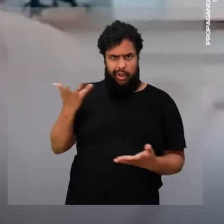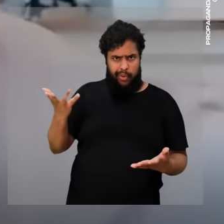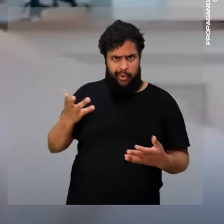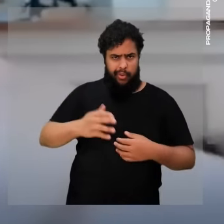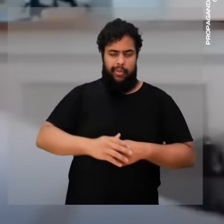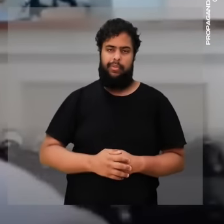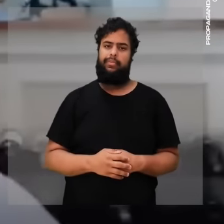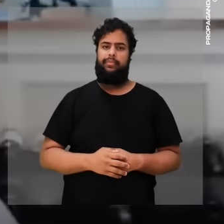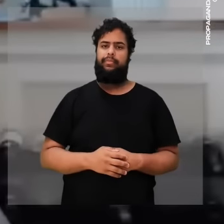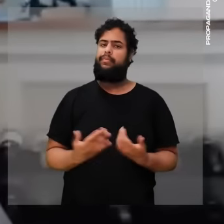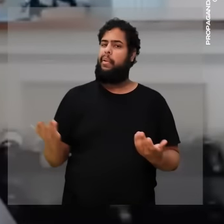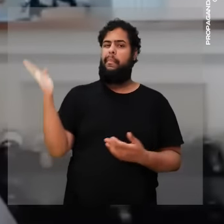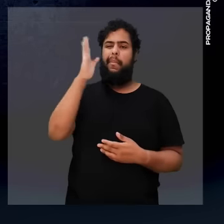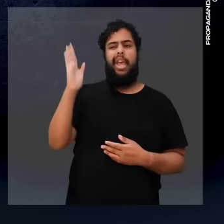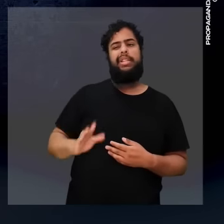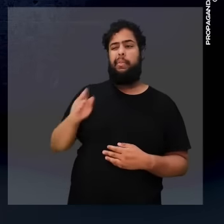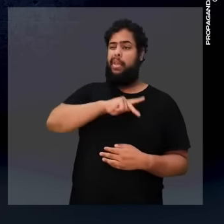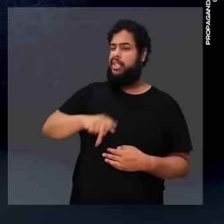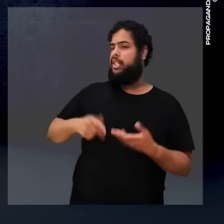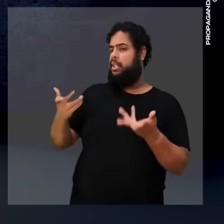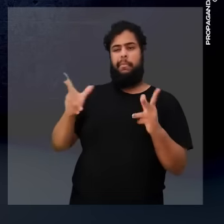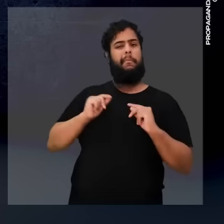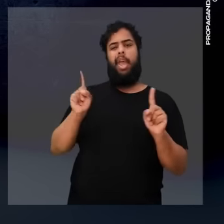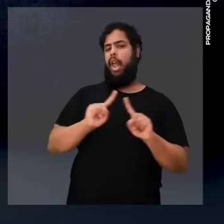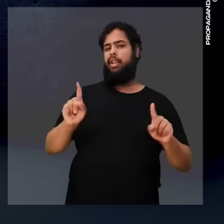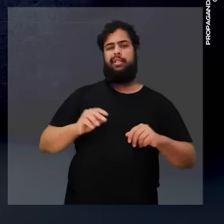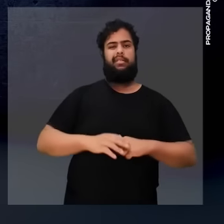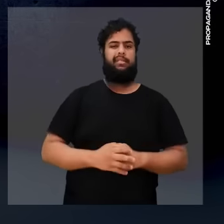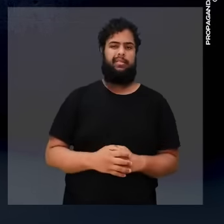Respondido? O Brasil não merece um presidente assim.